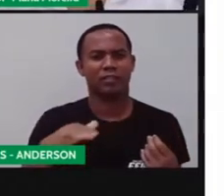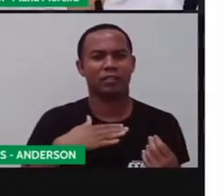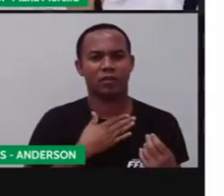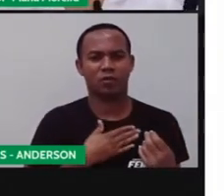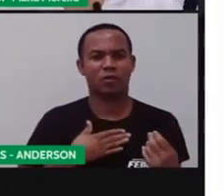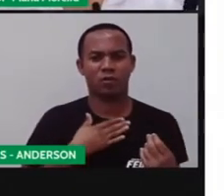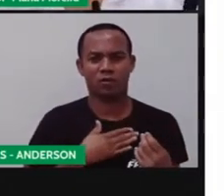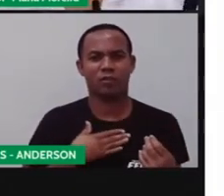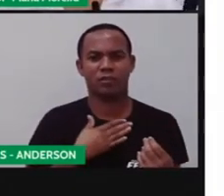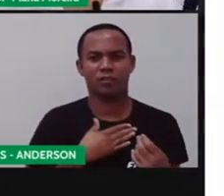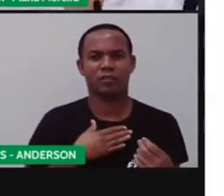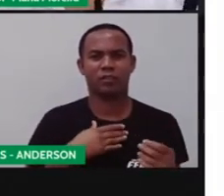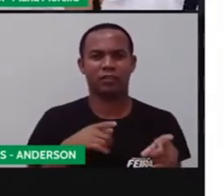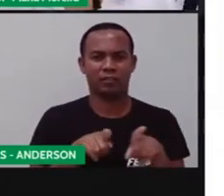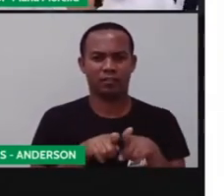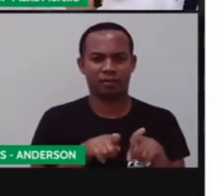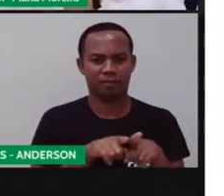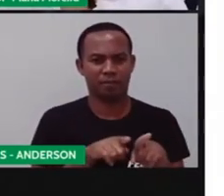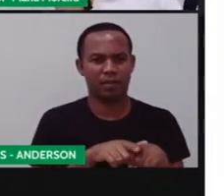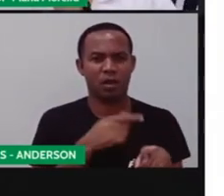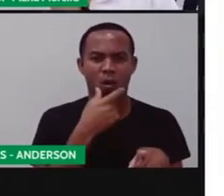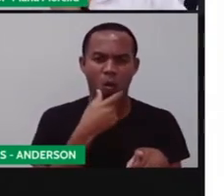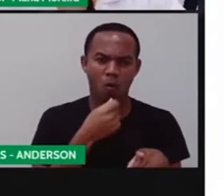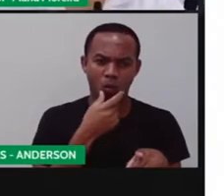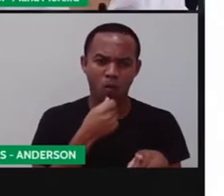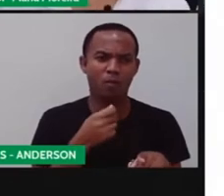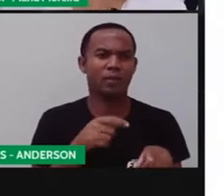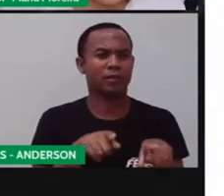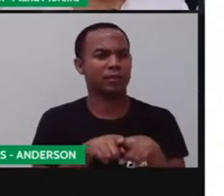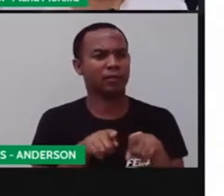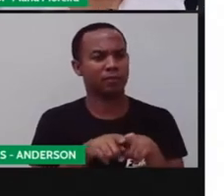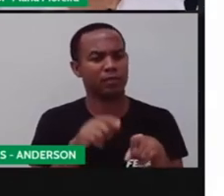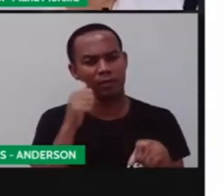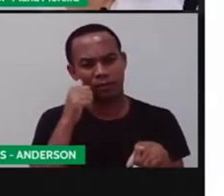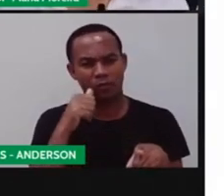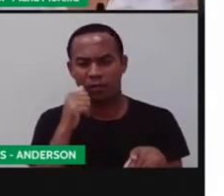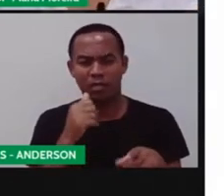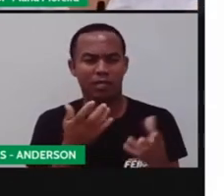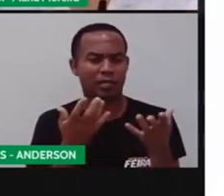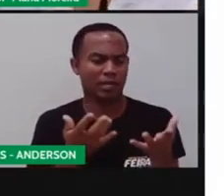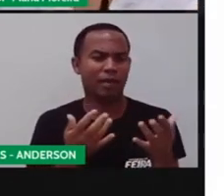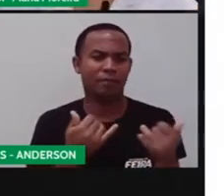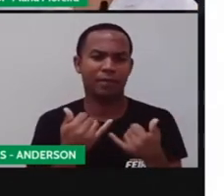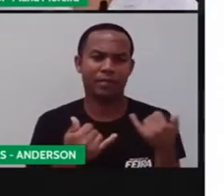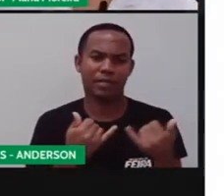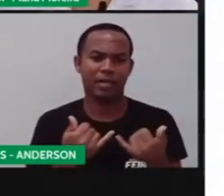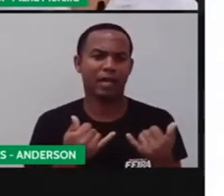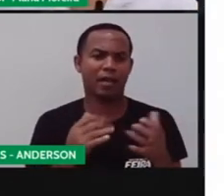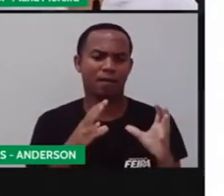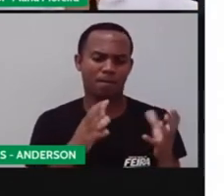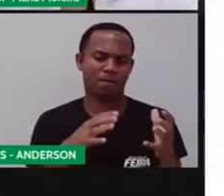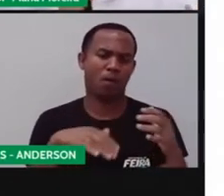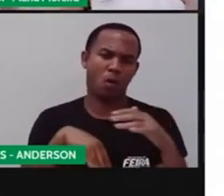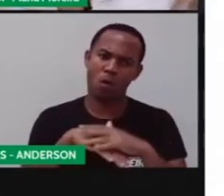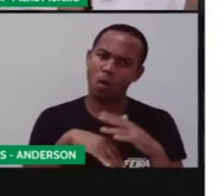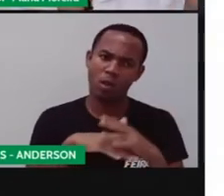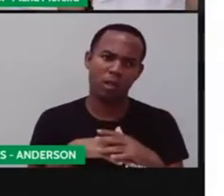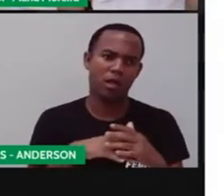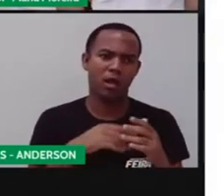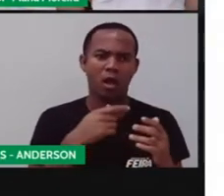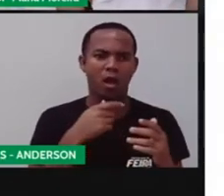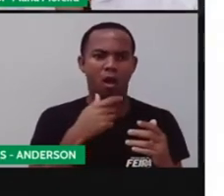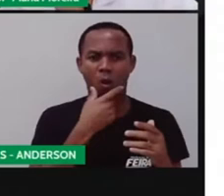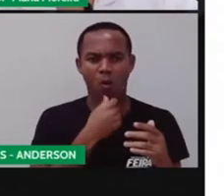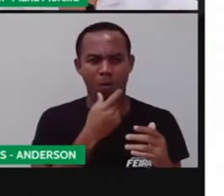obviamente, que meninos e meninas brincam do que eles quiserem. Quer brincar de bola, menina brinca. Menino quer